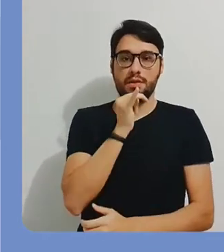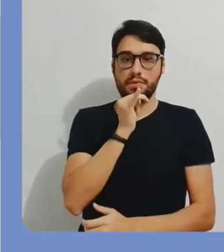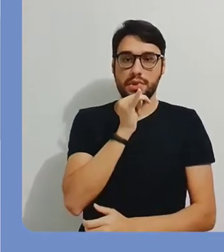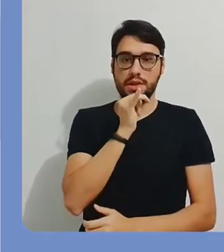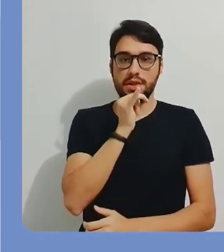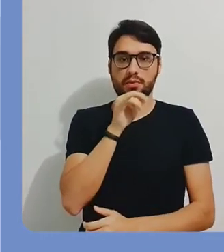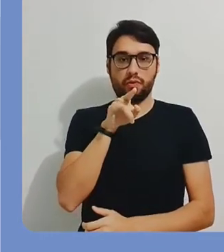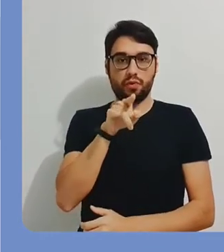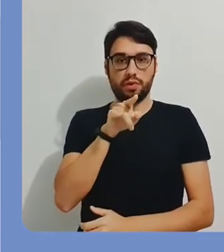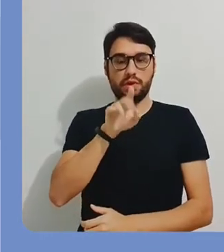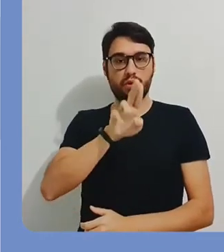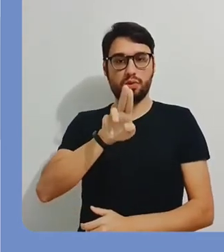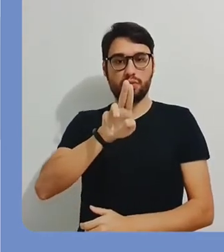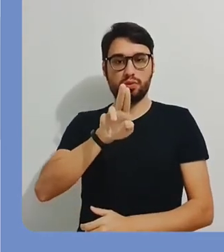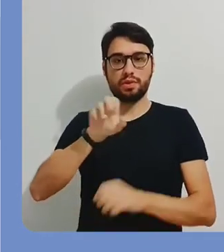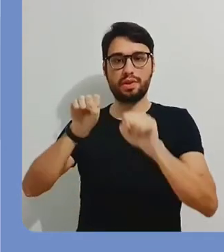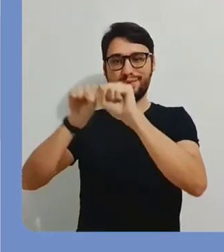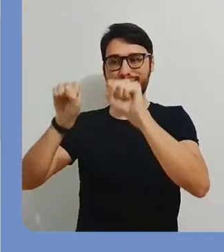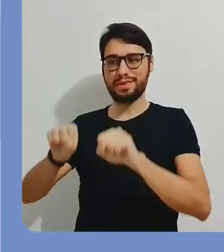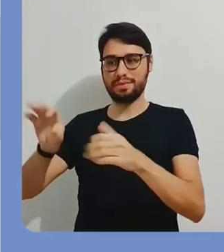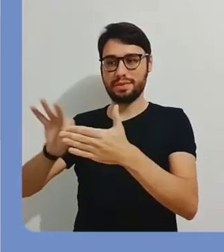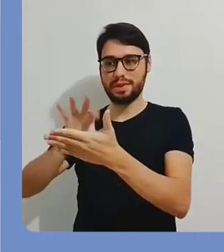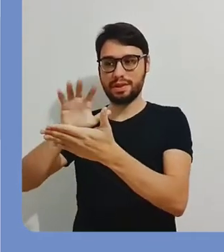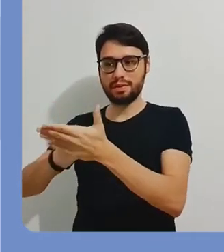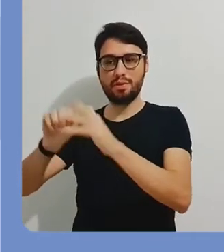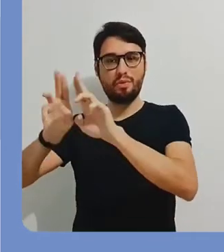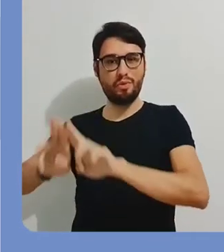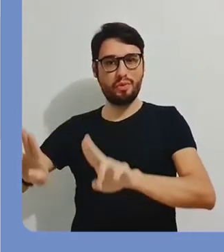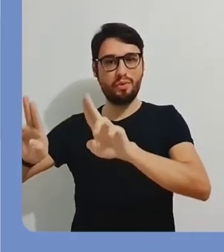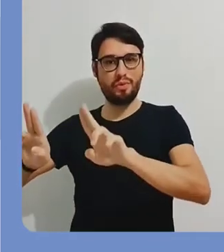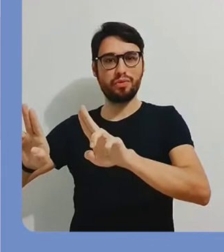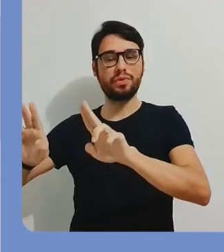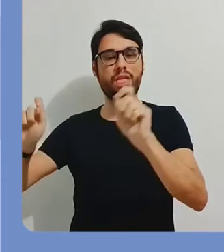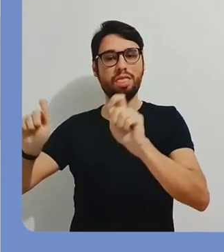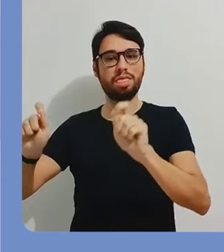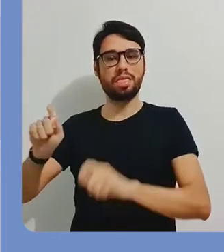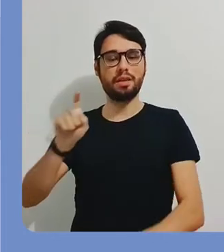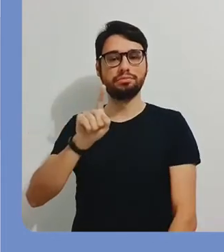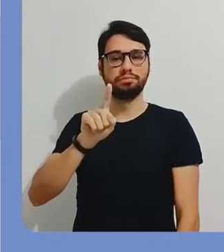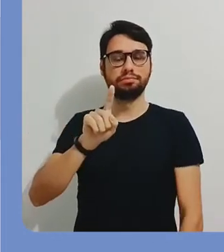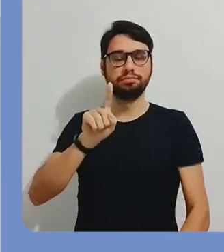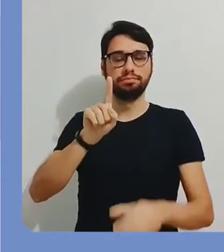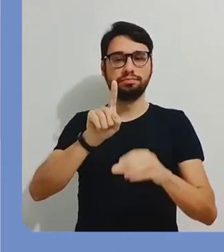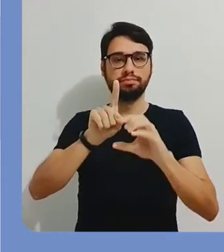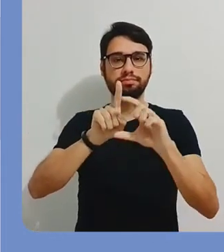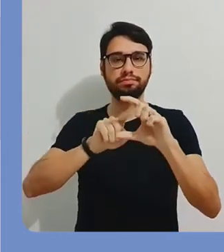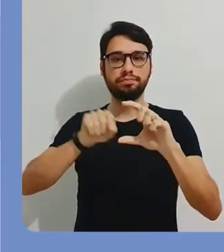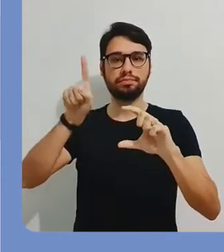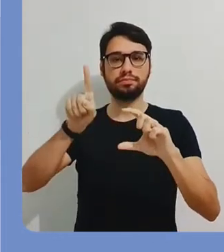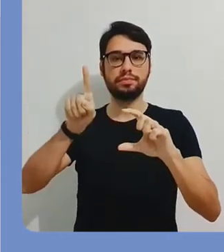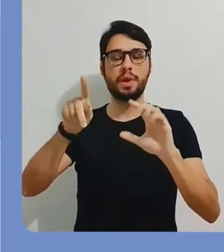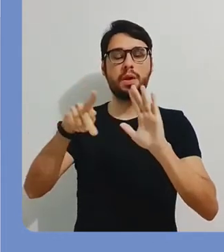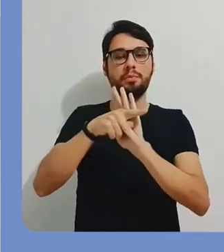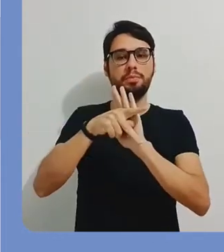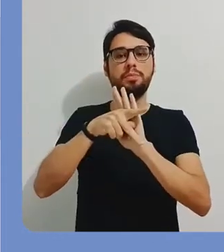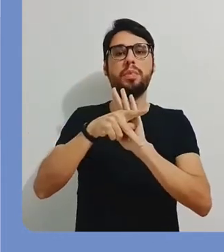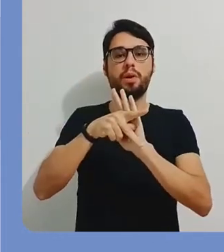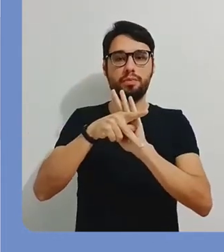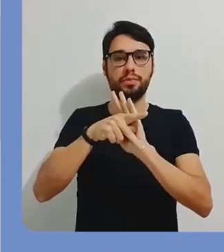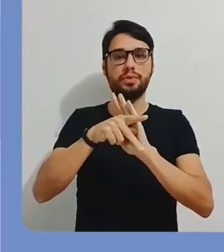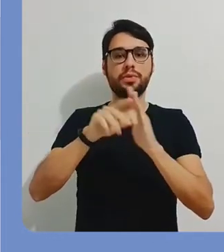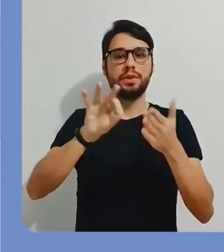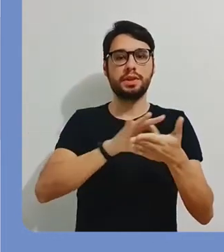dentro do Moodle. Então, neste caso aqui, no caso de você esteja utilizando o sistema de inscrições da UFSC, você